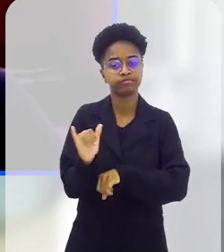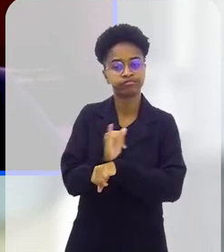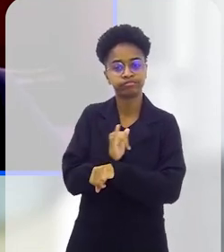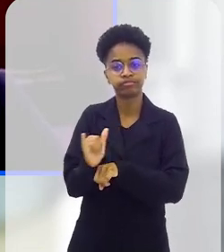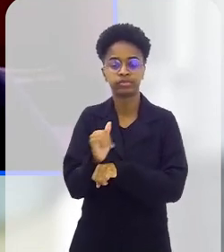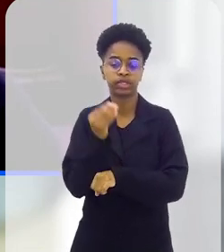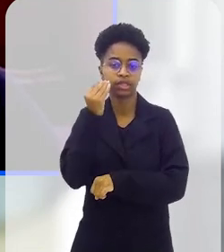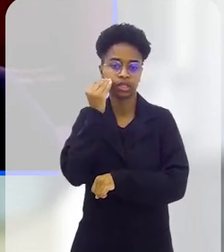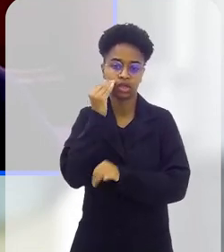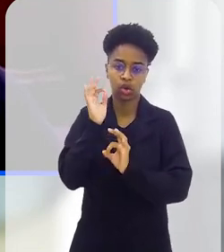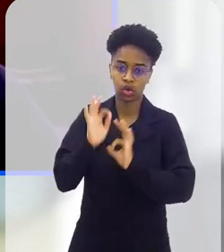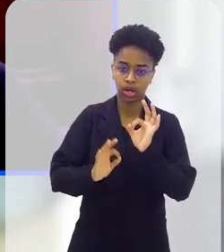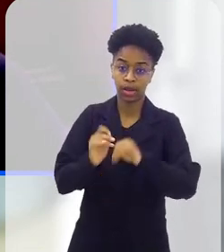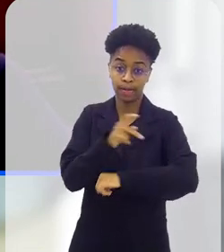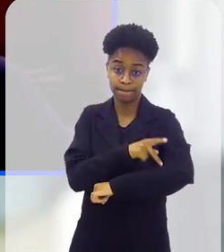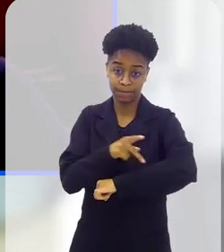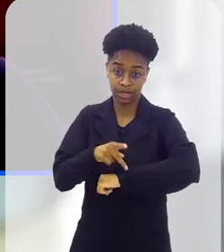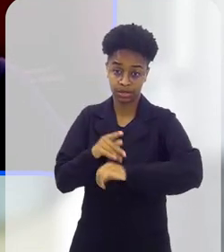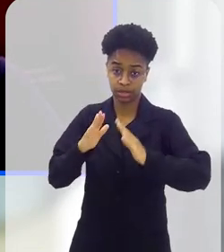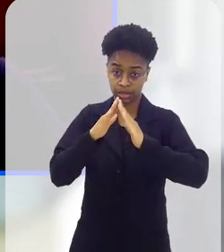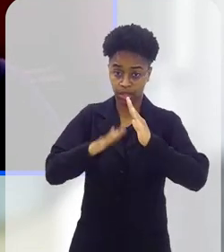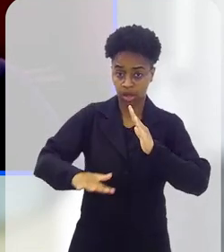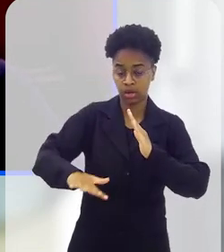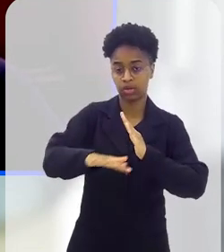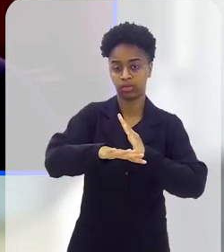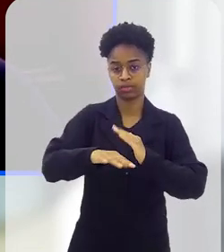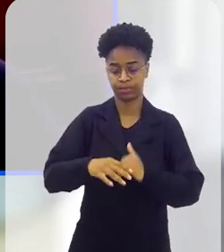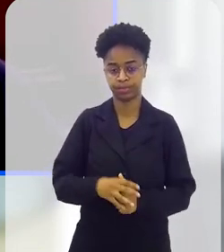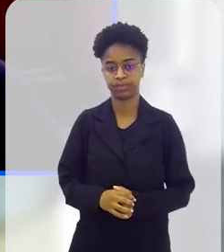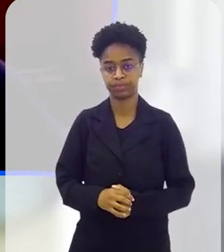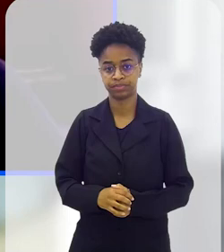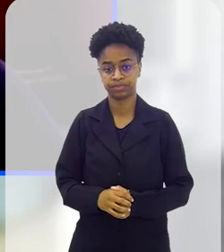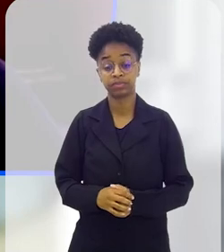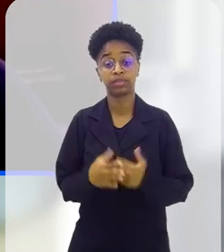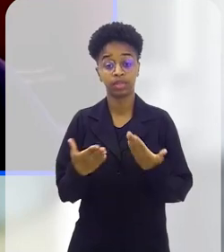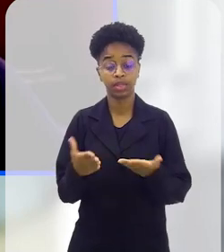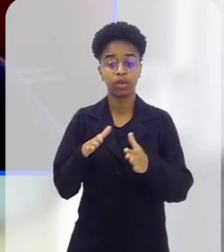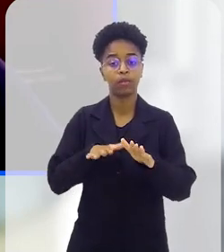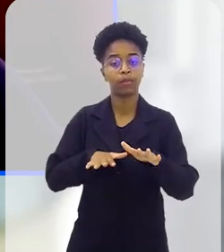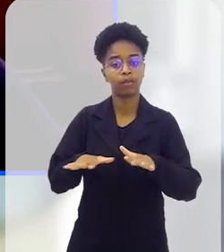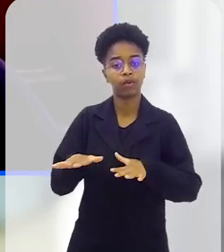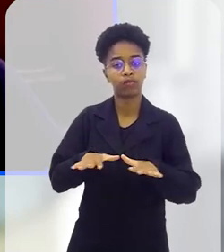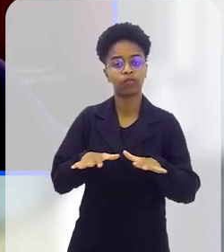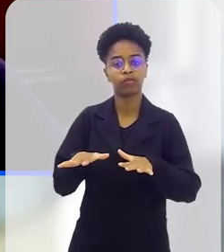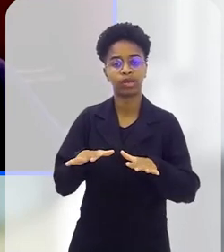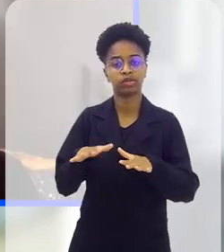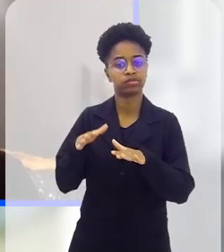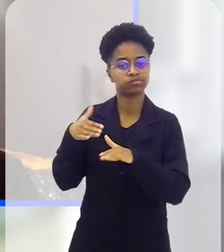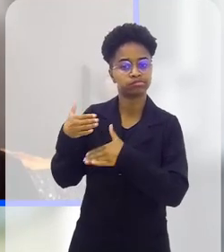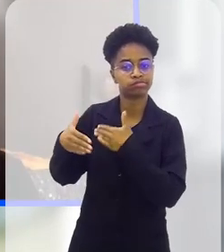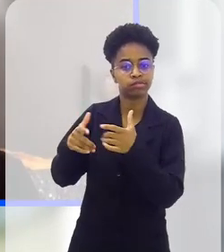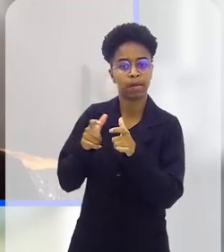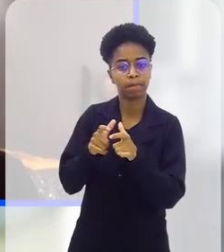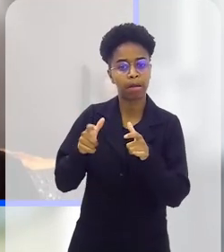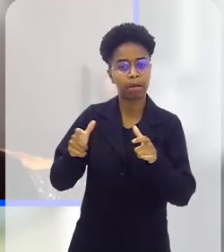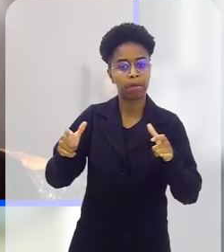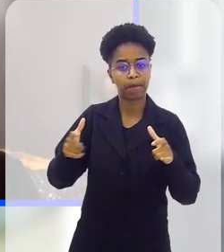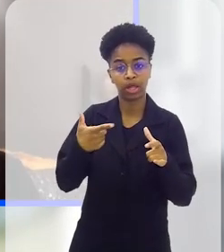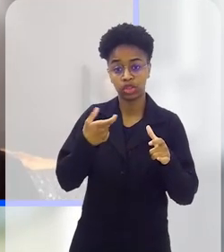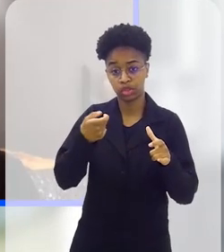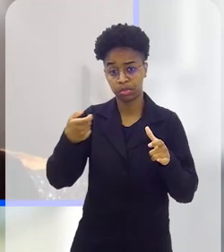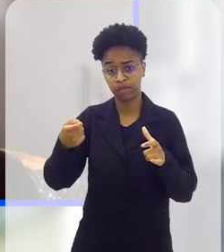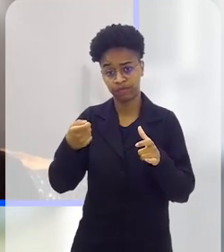forma de consolidar aquilo que é chamado de pedagogia quintaleira. E o movimento tem um crescimento em